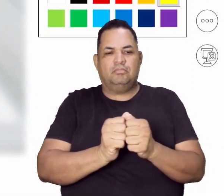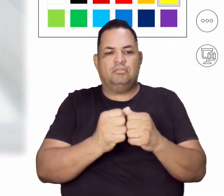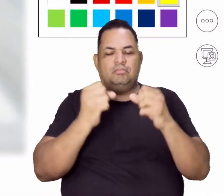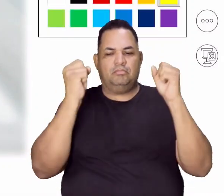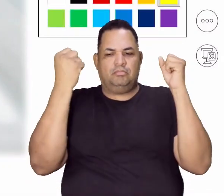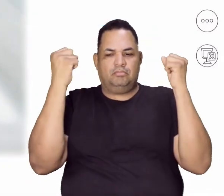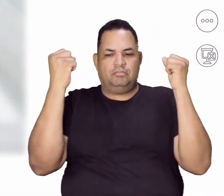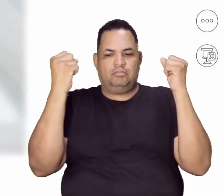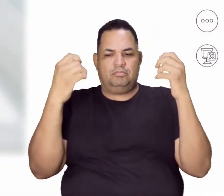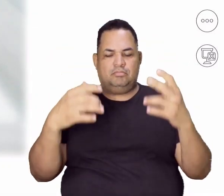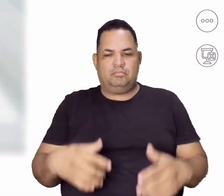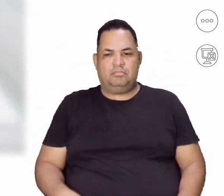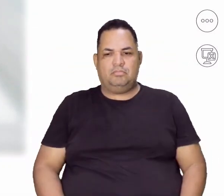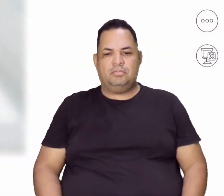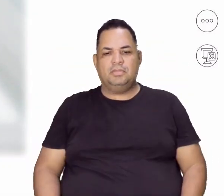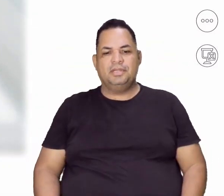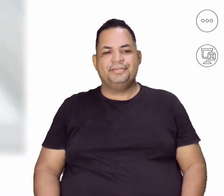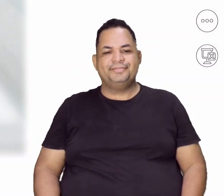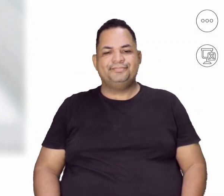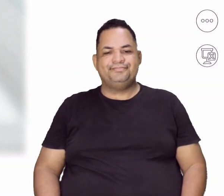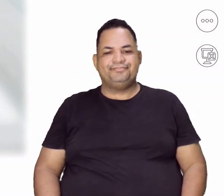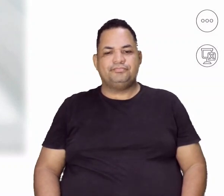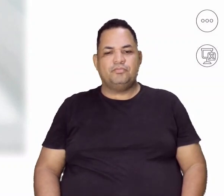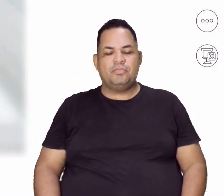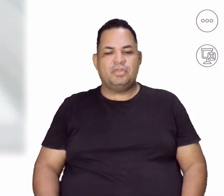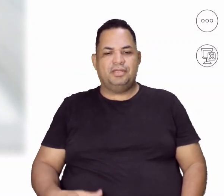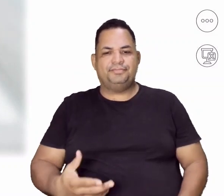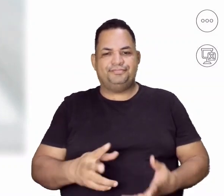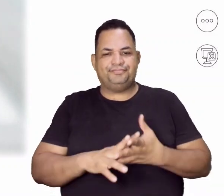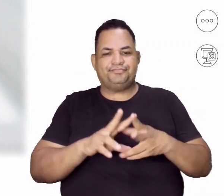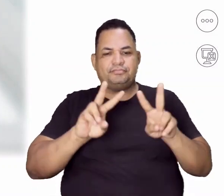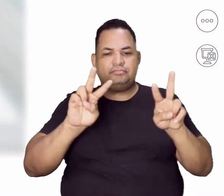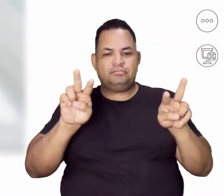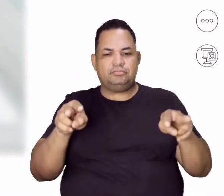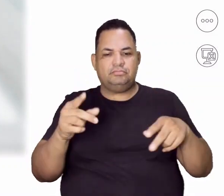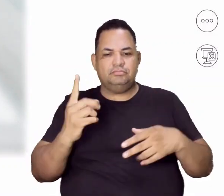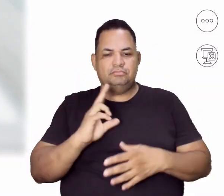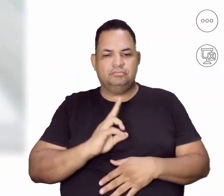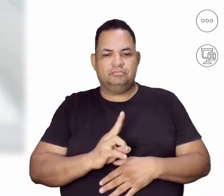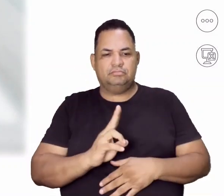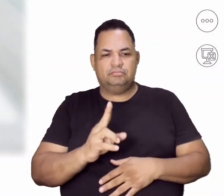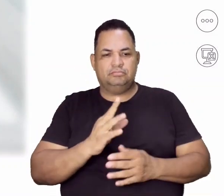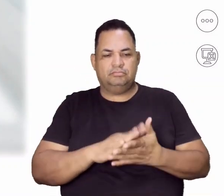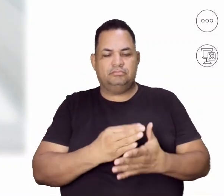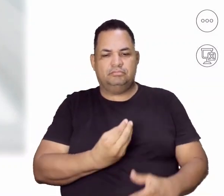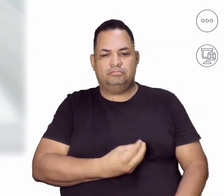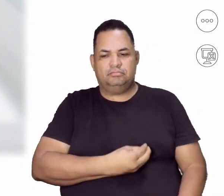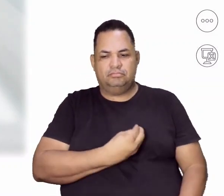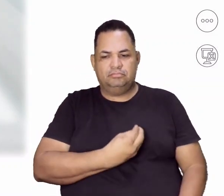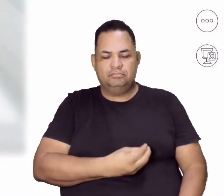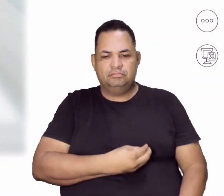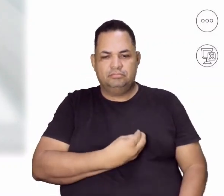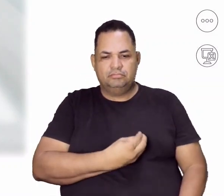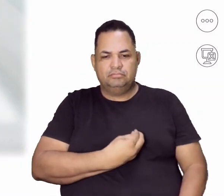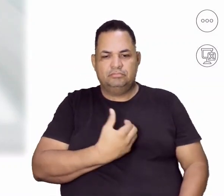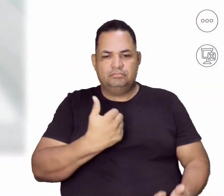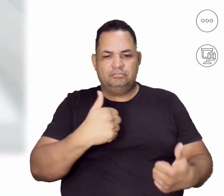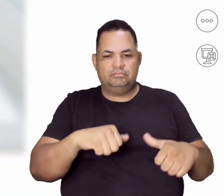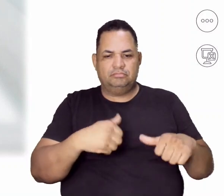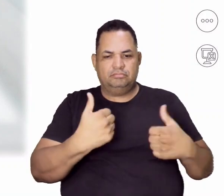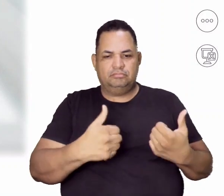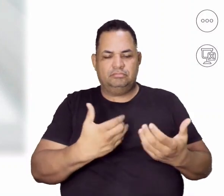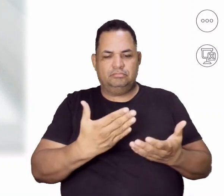e atividade física. Temática aí que está sempre muito presente nas avaliações